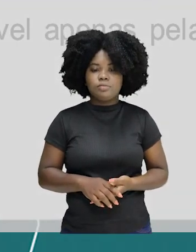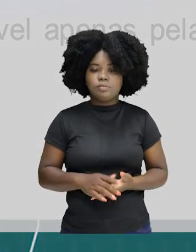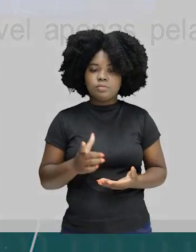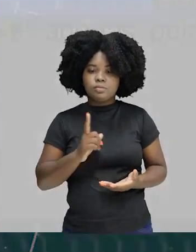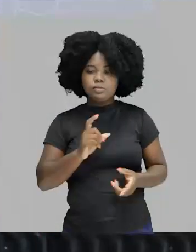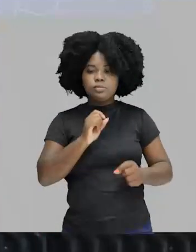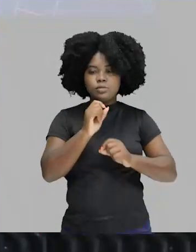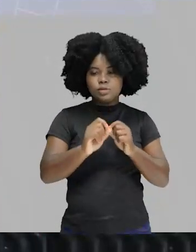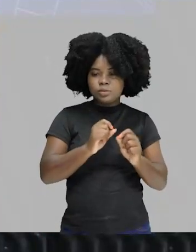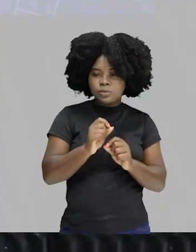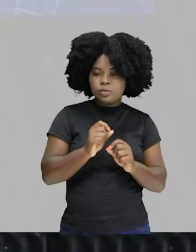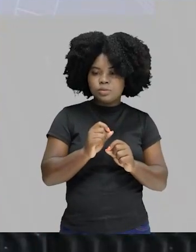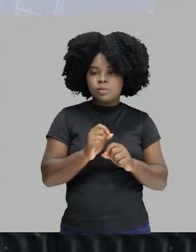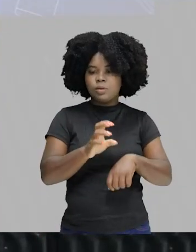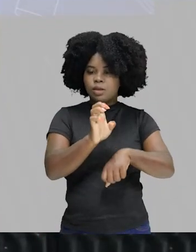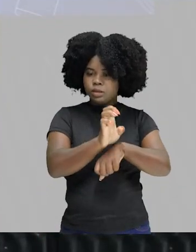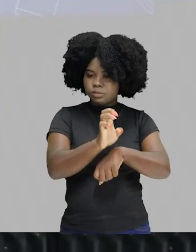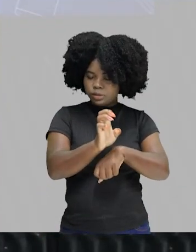somente ao Estado,